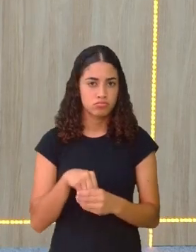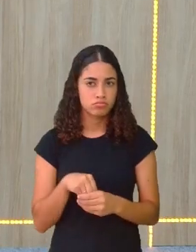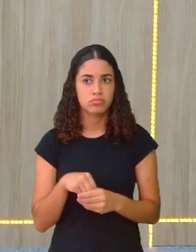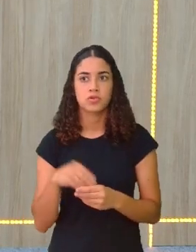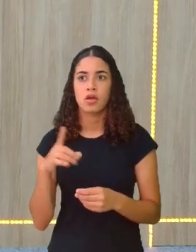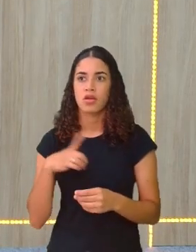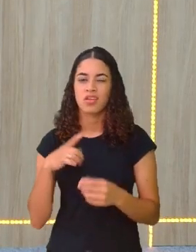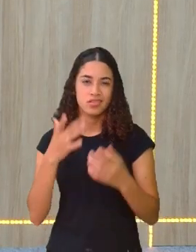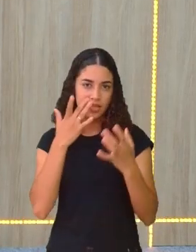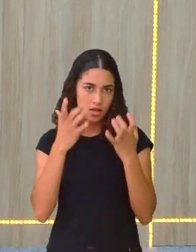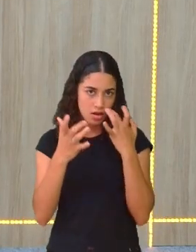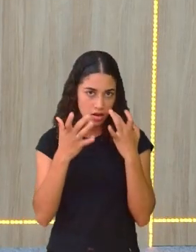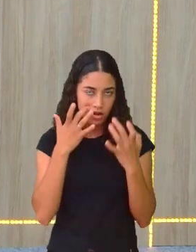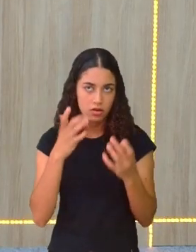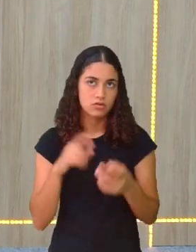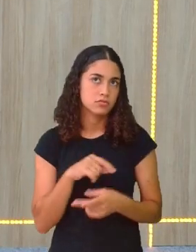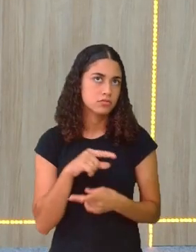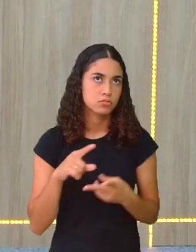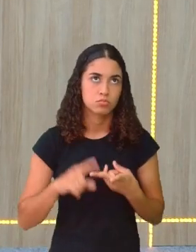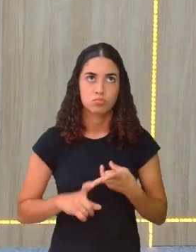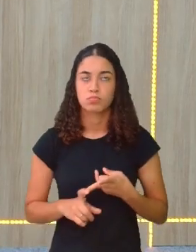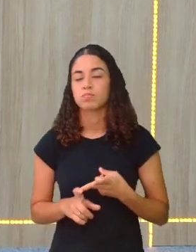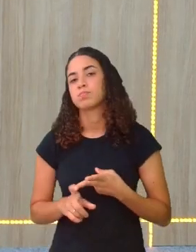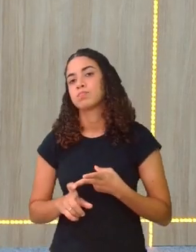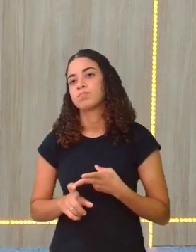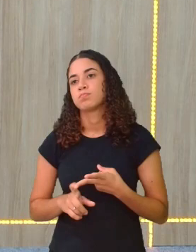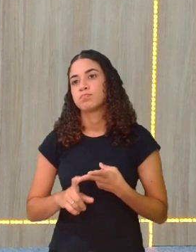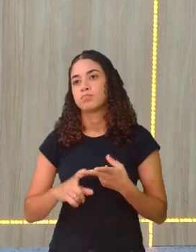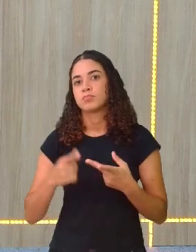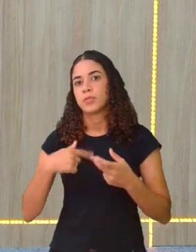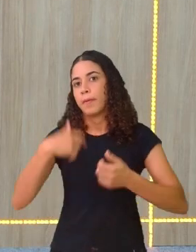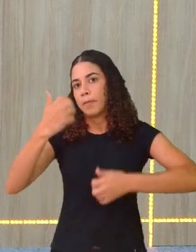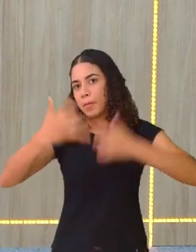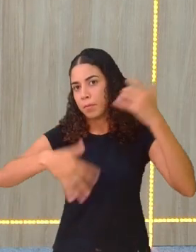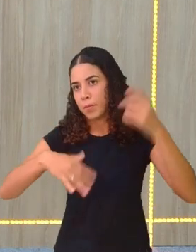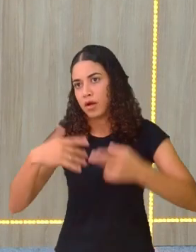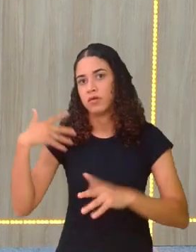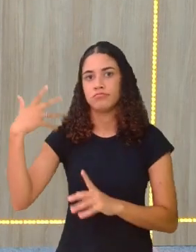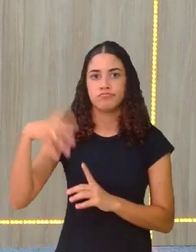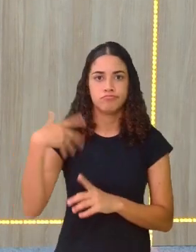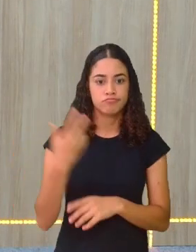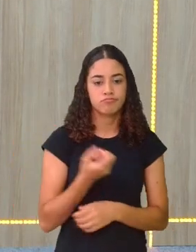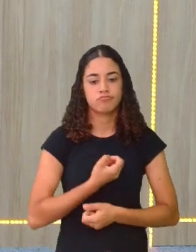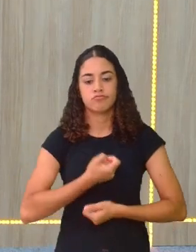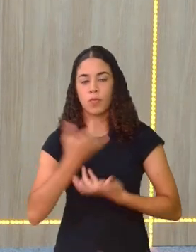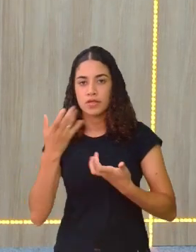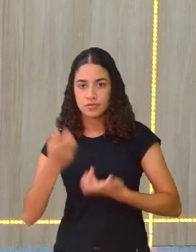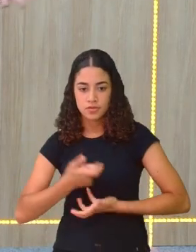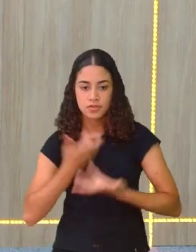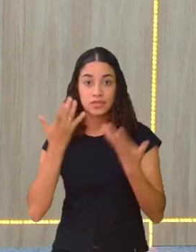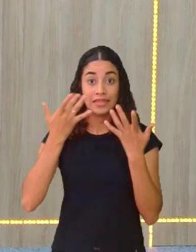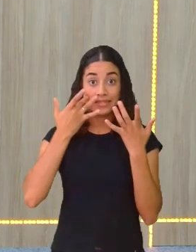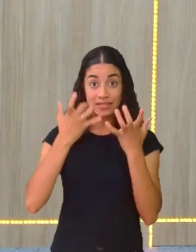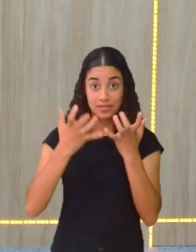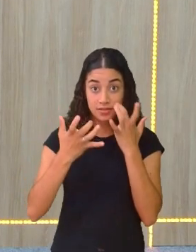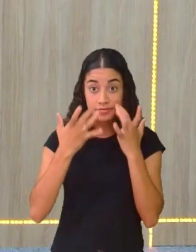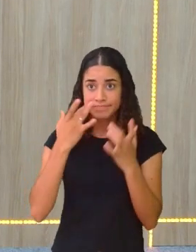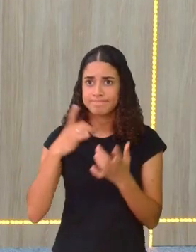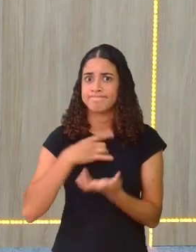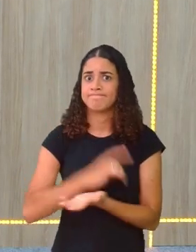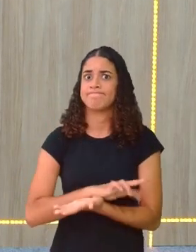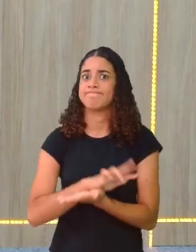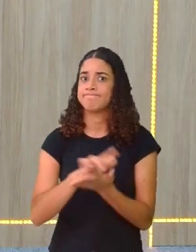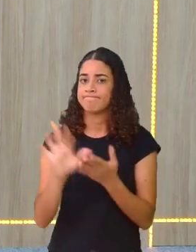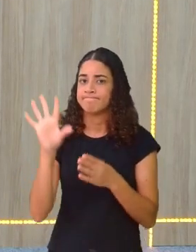teatralizado, onde tem declamações, tem poesia, tem teatro. Tem vários elementos aí